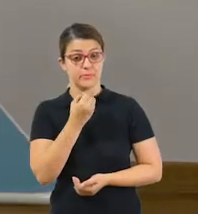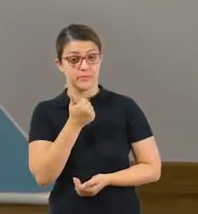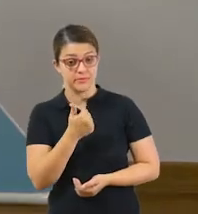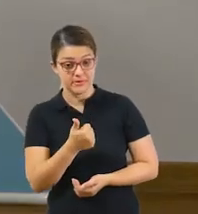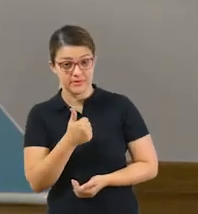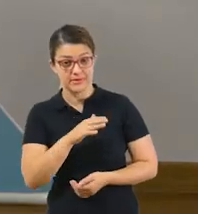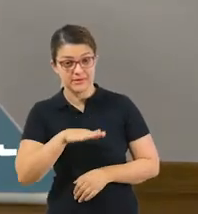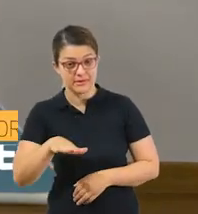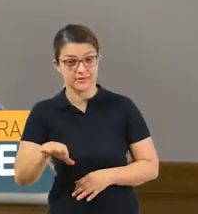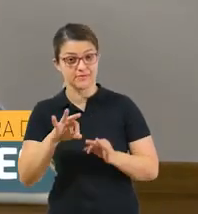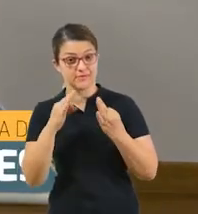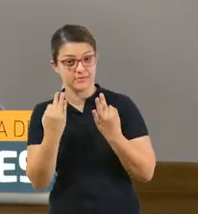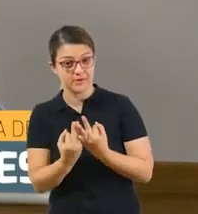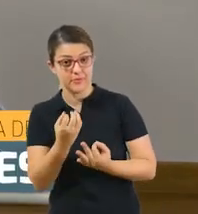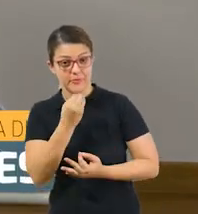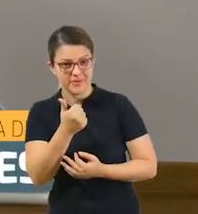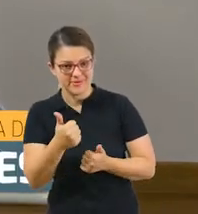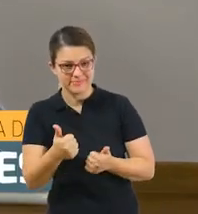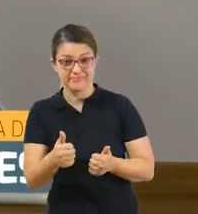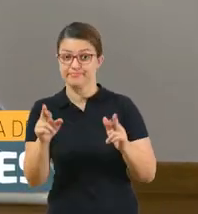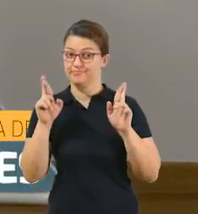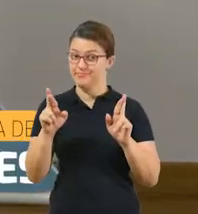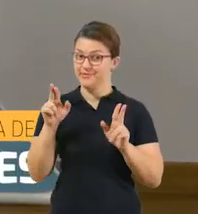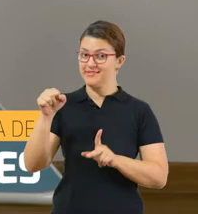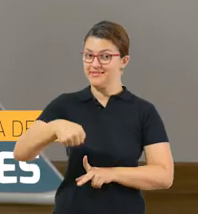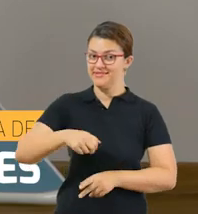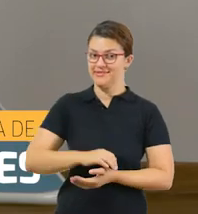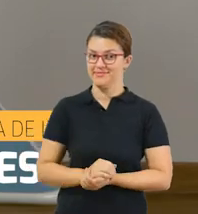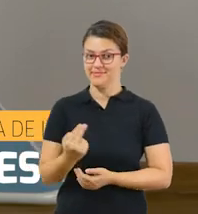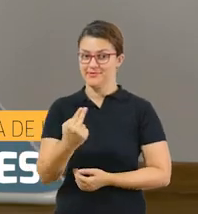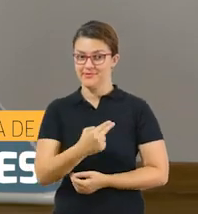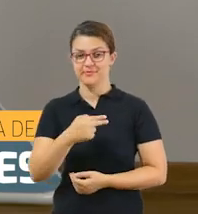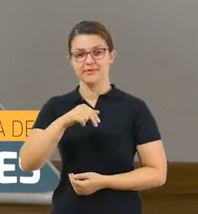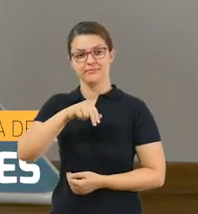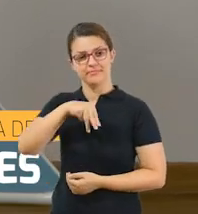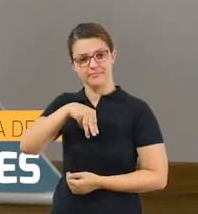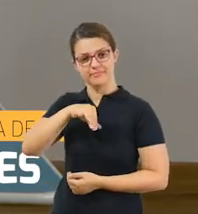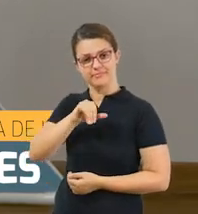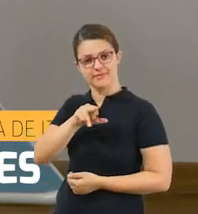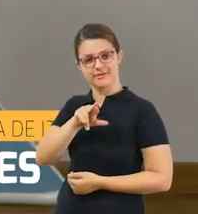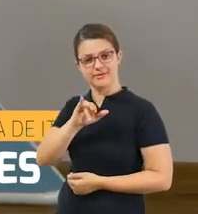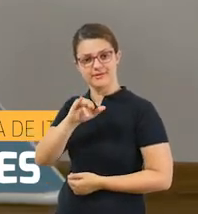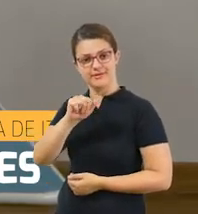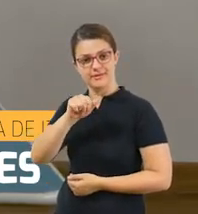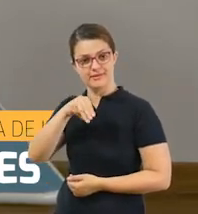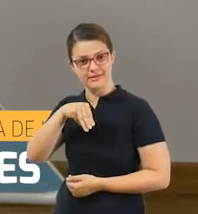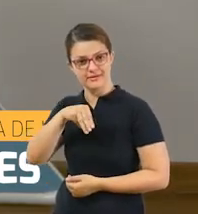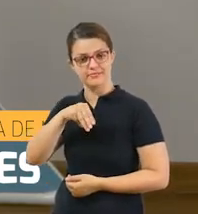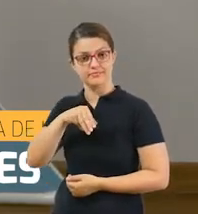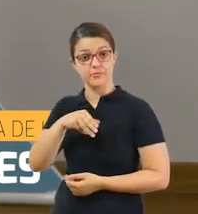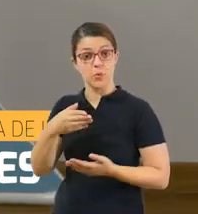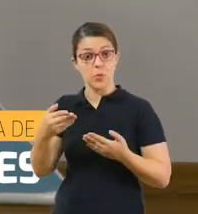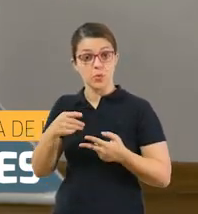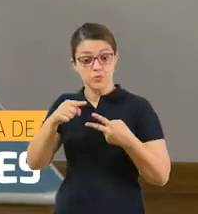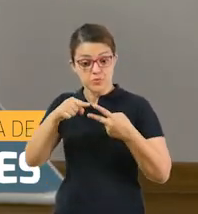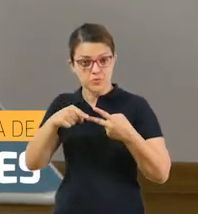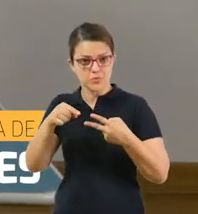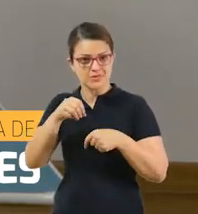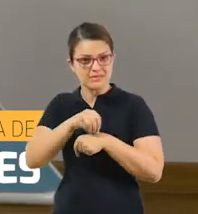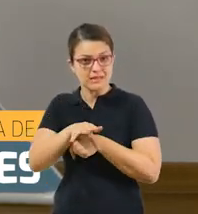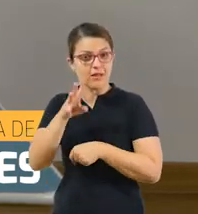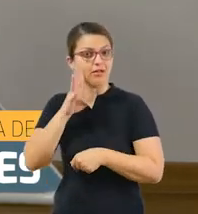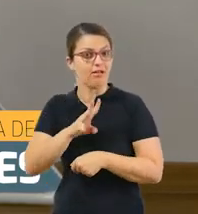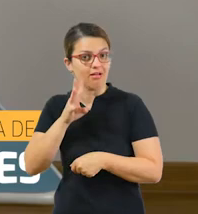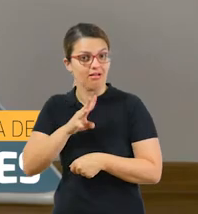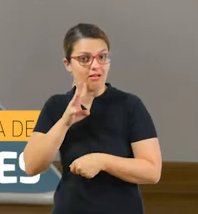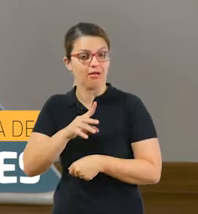Olá pessoal, olá crianças, família, tudo bem com vocês? Eu espero que sim. Eu sou a professora Mirian Telles e hoje eu trouxe duas